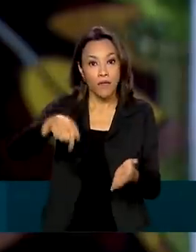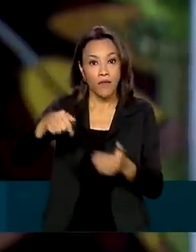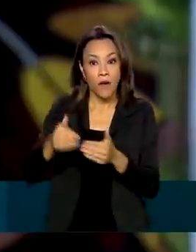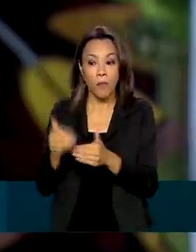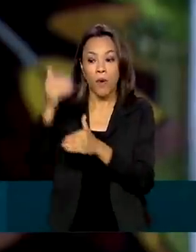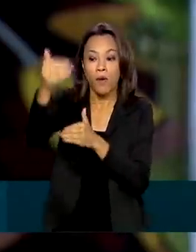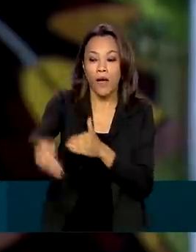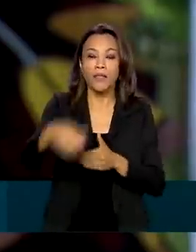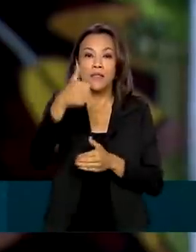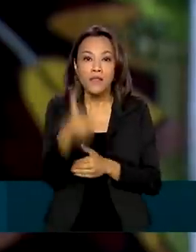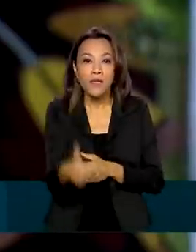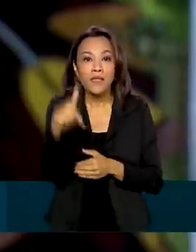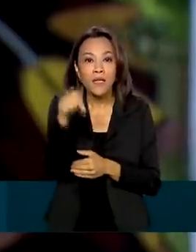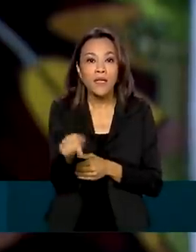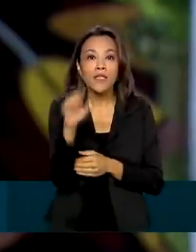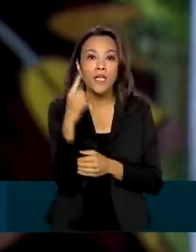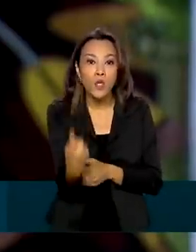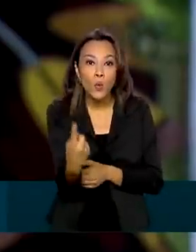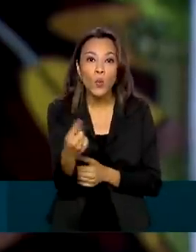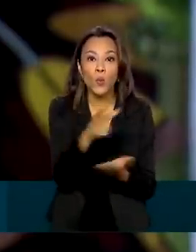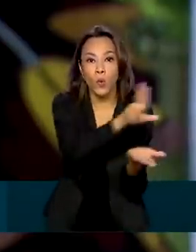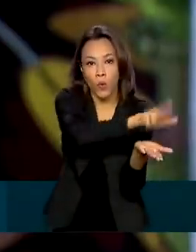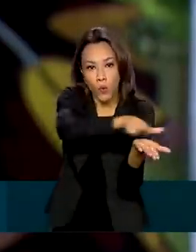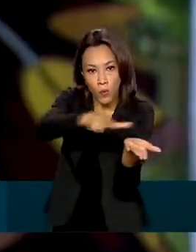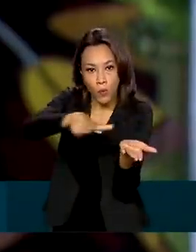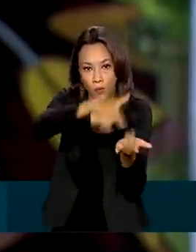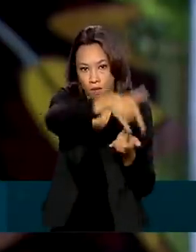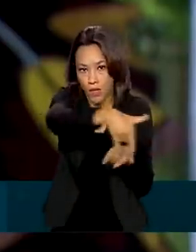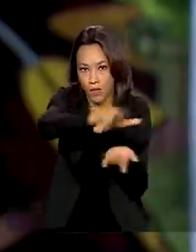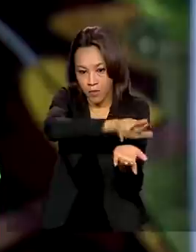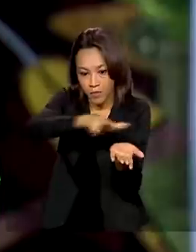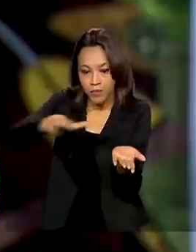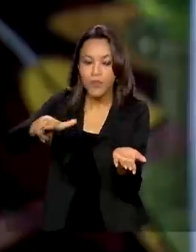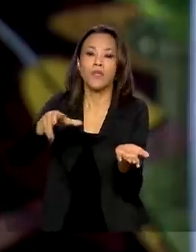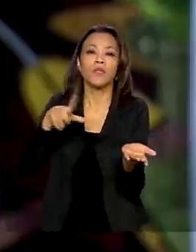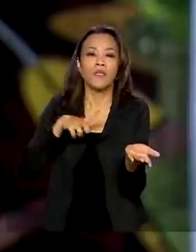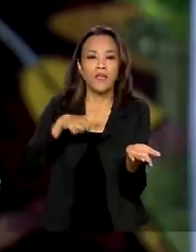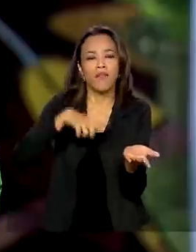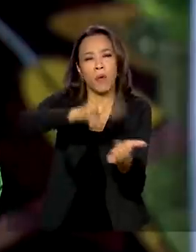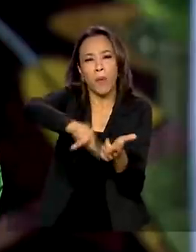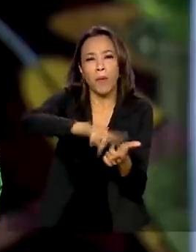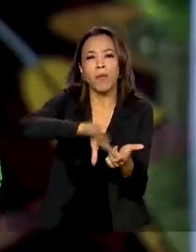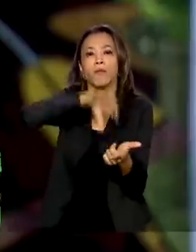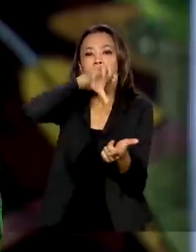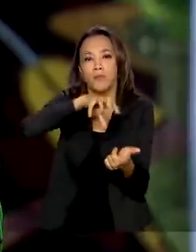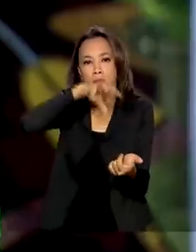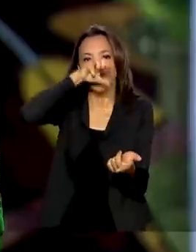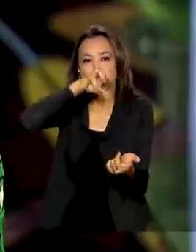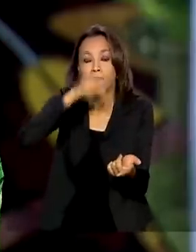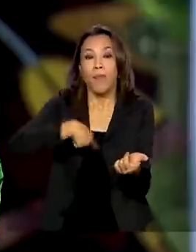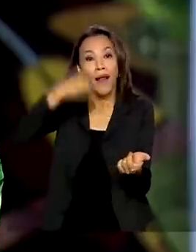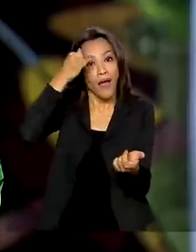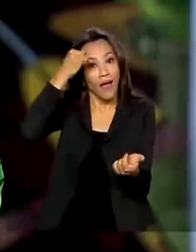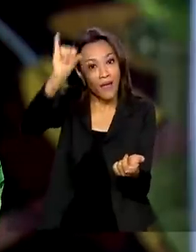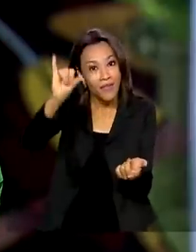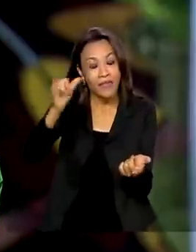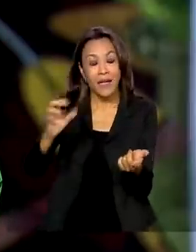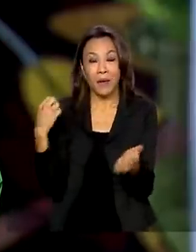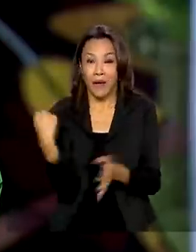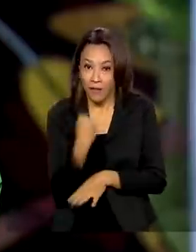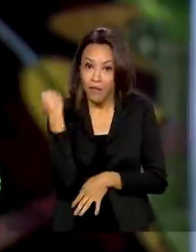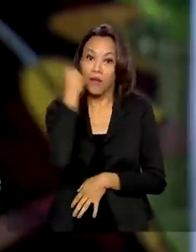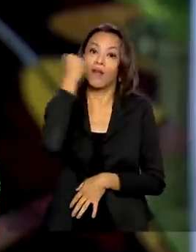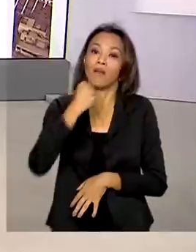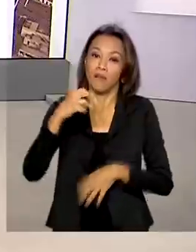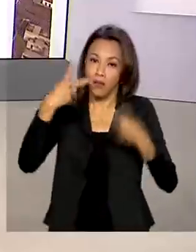171 leitos de suporte aos pacientes com insuficiência respiratória para evitar o agravamento da